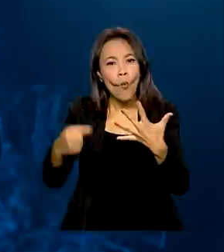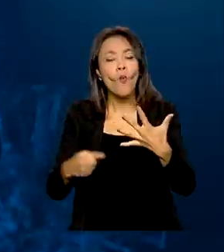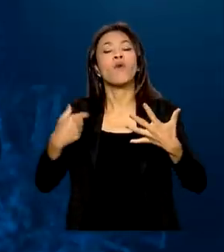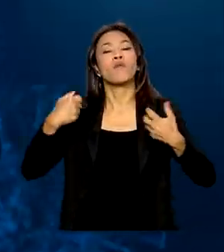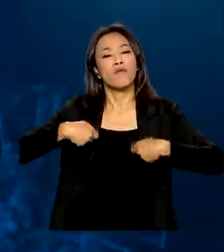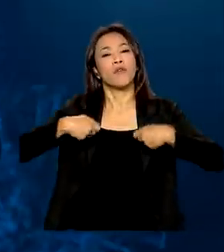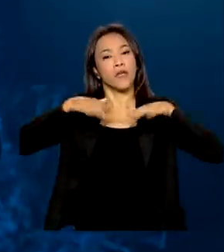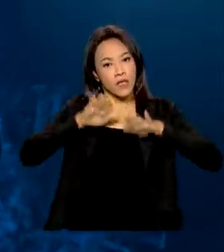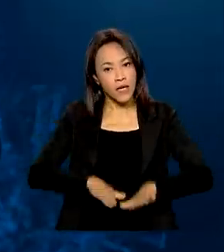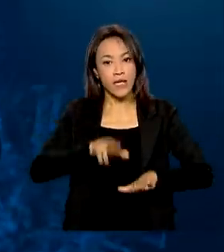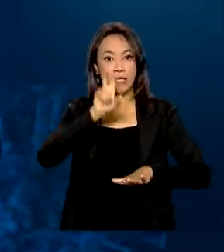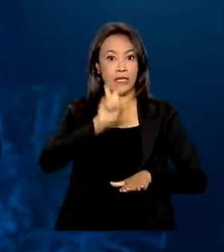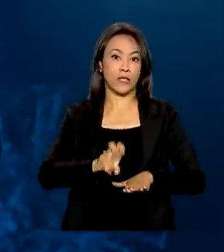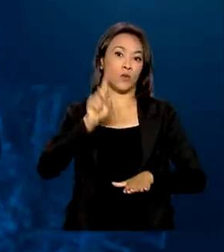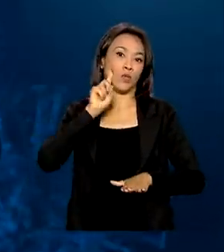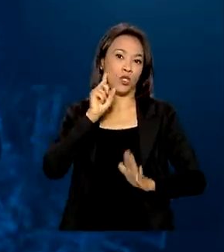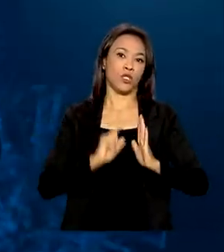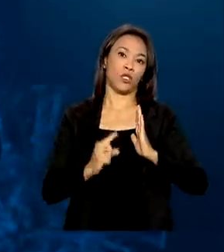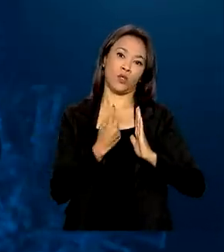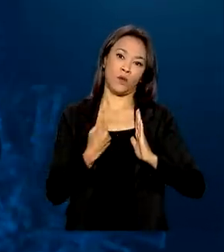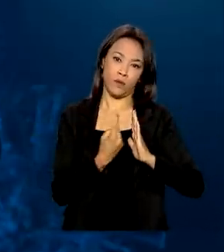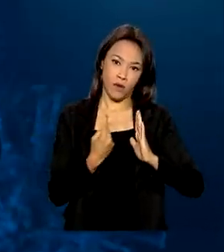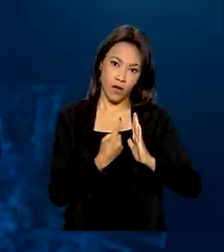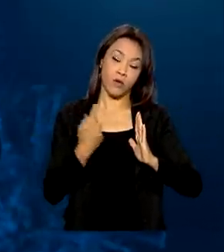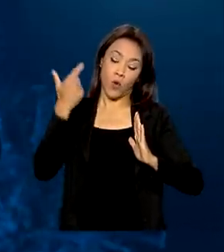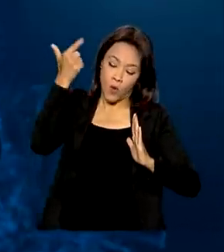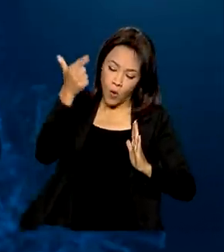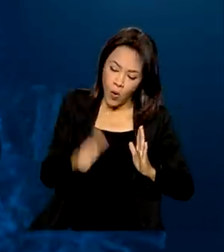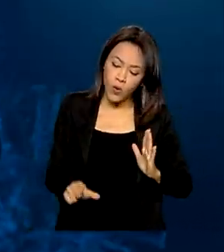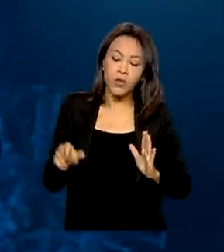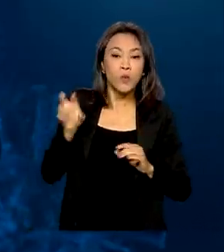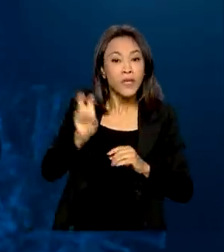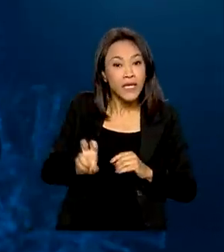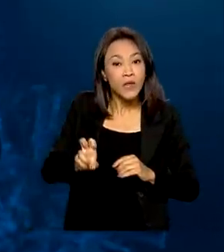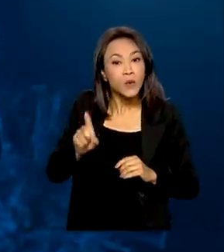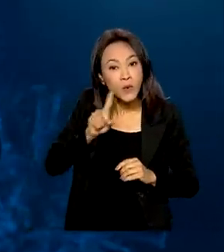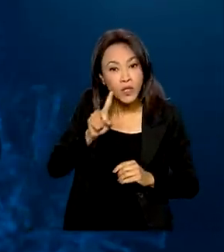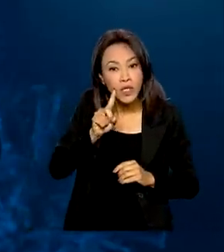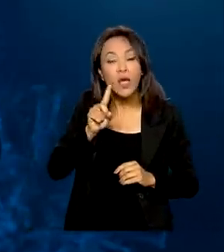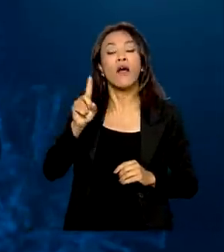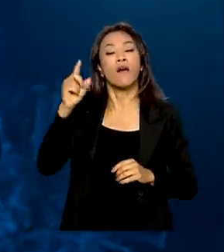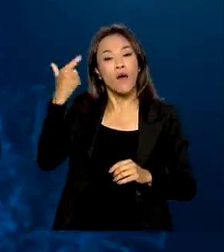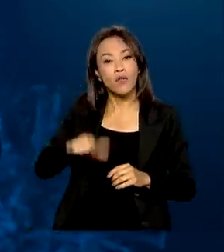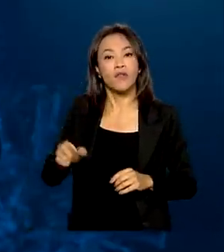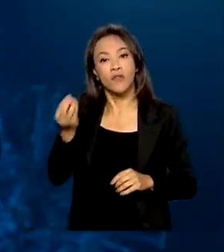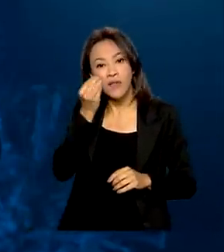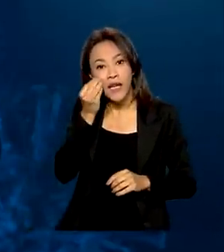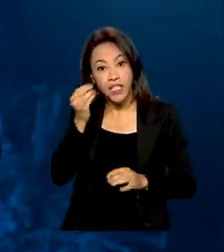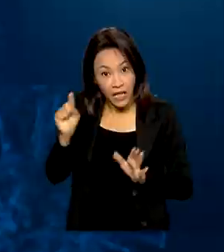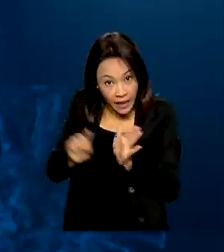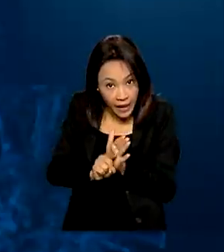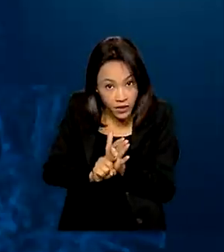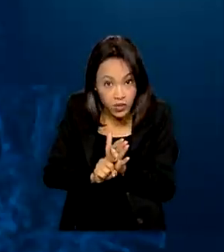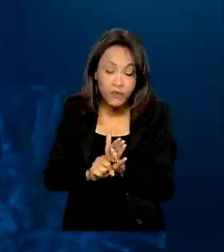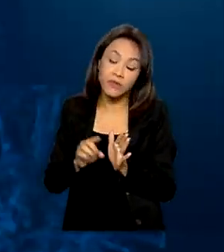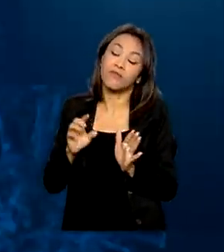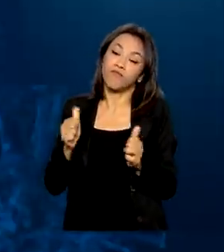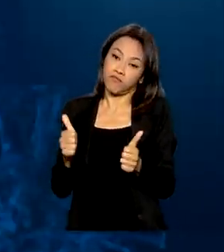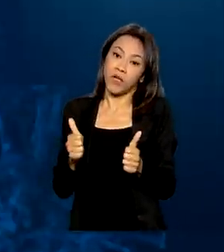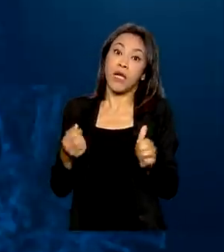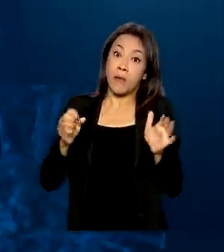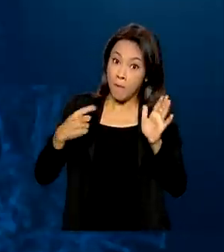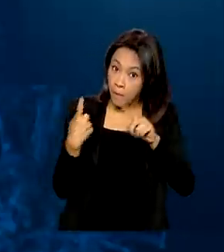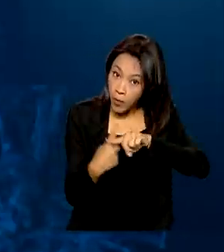dias a contar do resultado, desde que o novo teste no quinto dia também dê negativo. Caso dê positivo, o